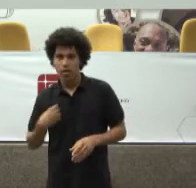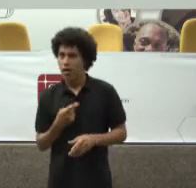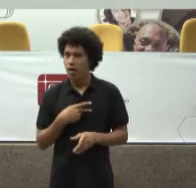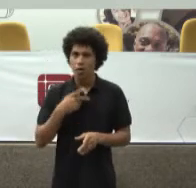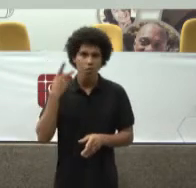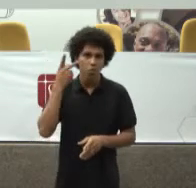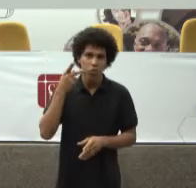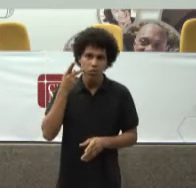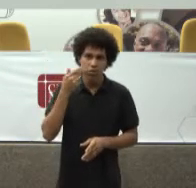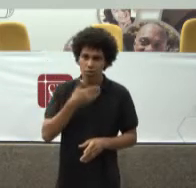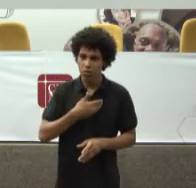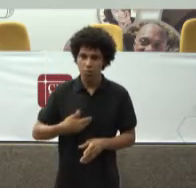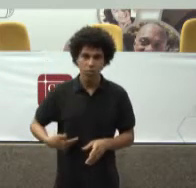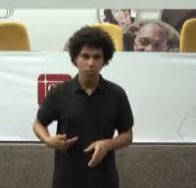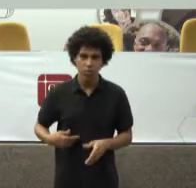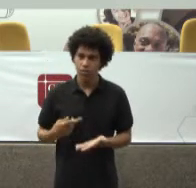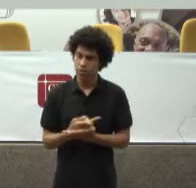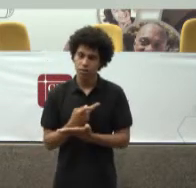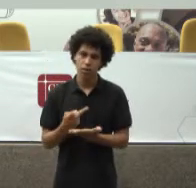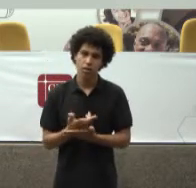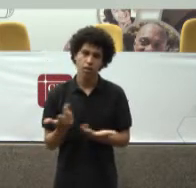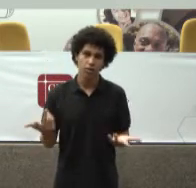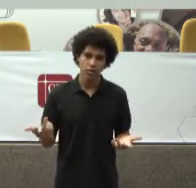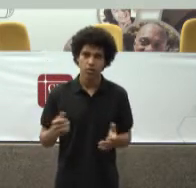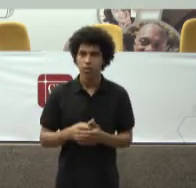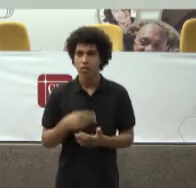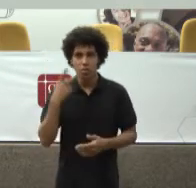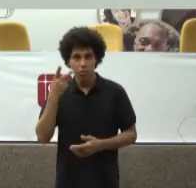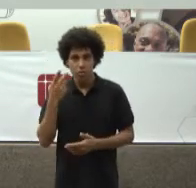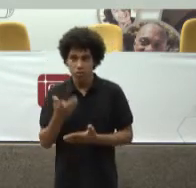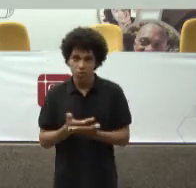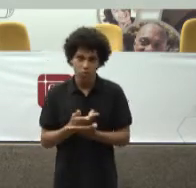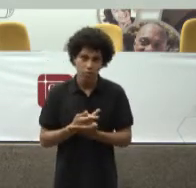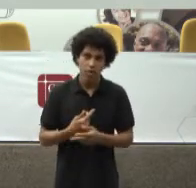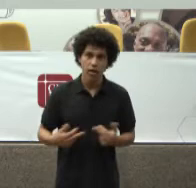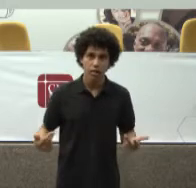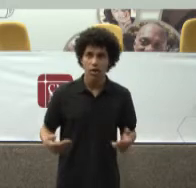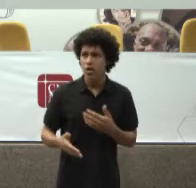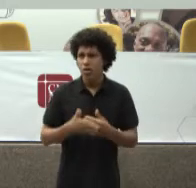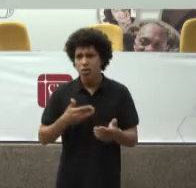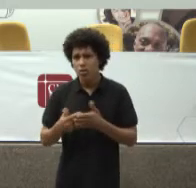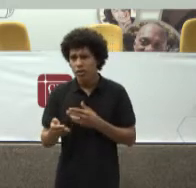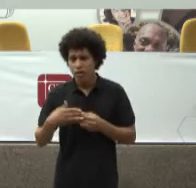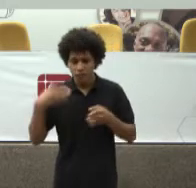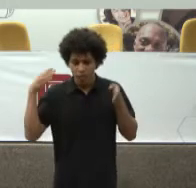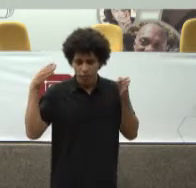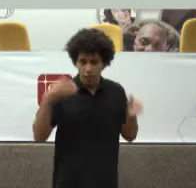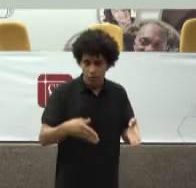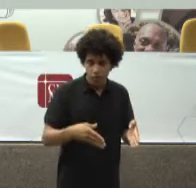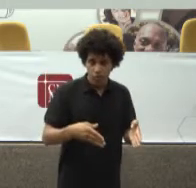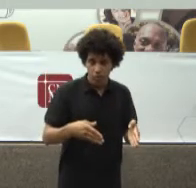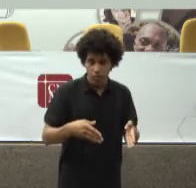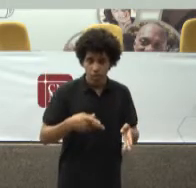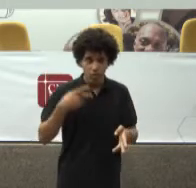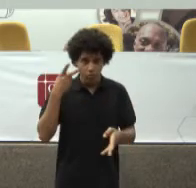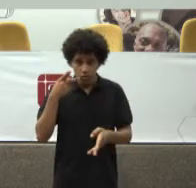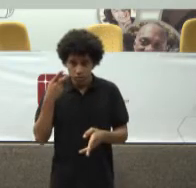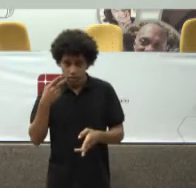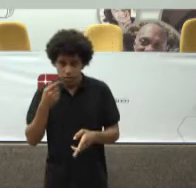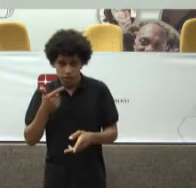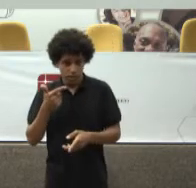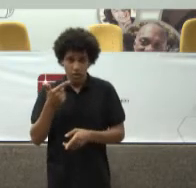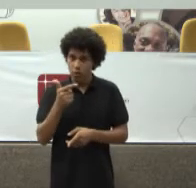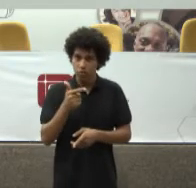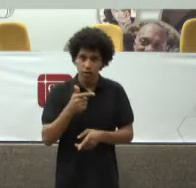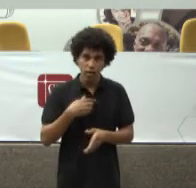política Pública Equivocada É uma política Pública E constitucional Qualquer Ação Do Ministério Público Que vá Contra Esse farol